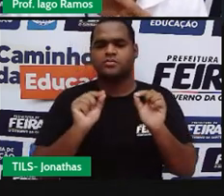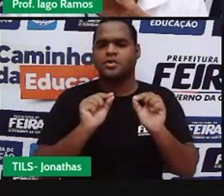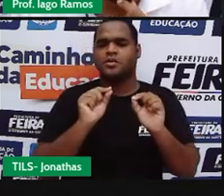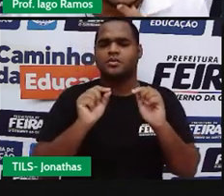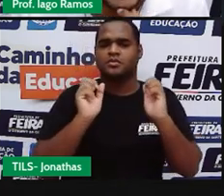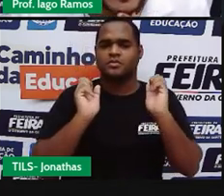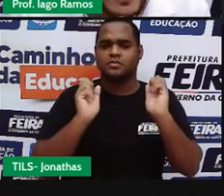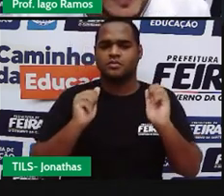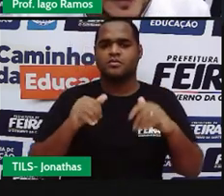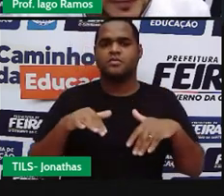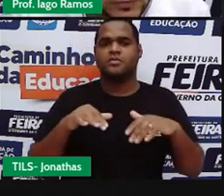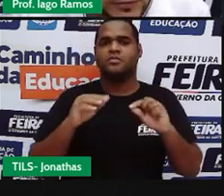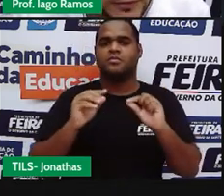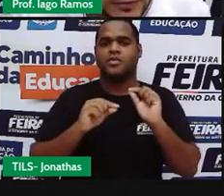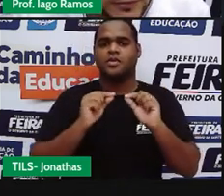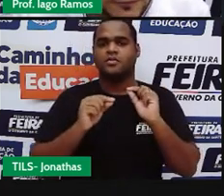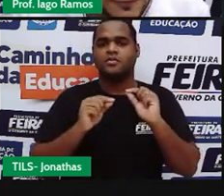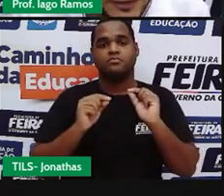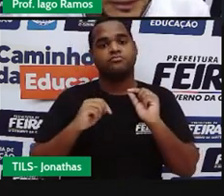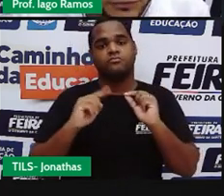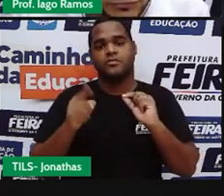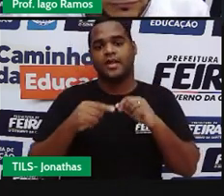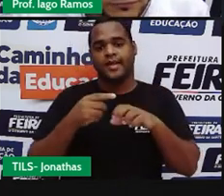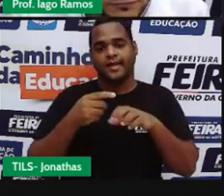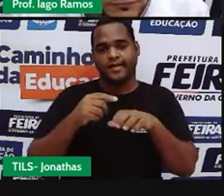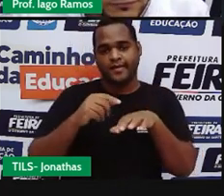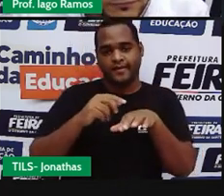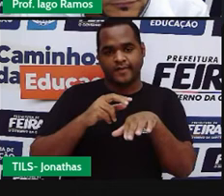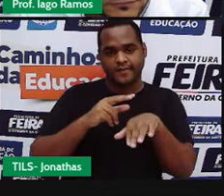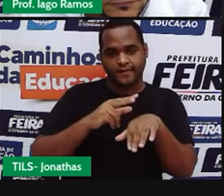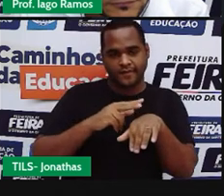me mostra aí? Que Esse ângulo aqui, Verdinho.